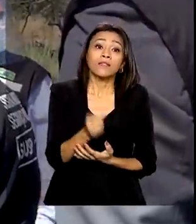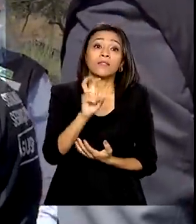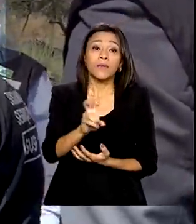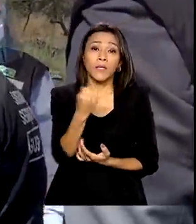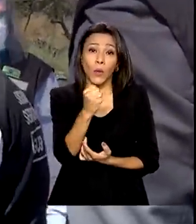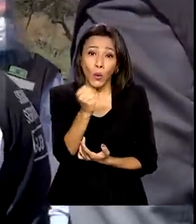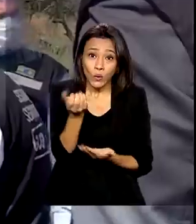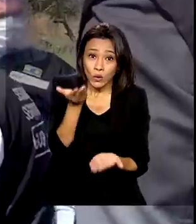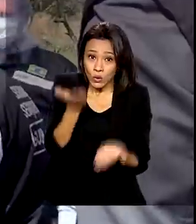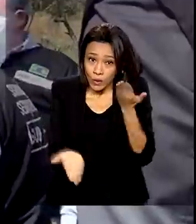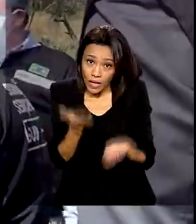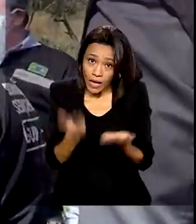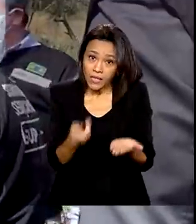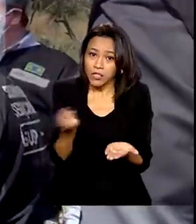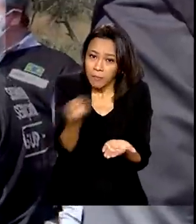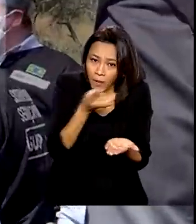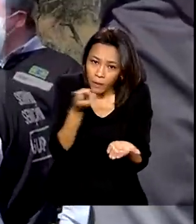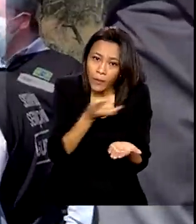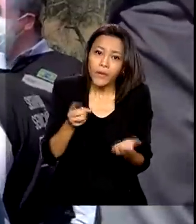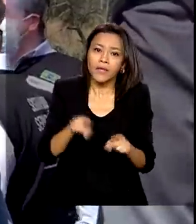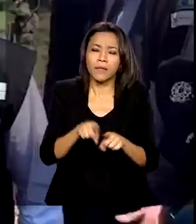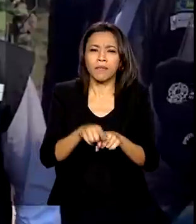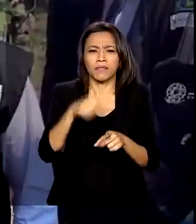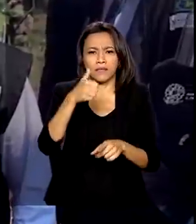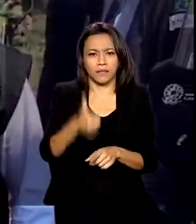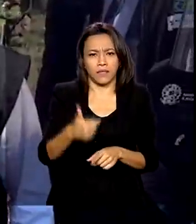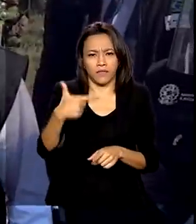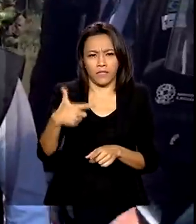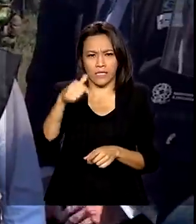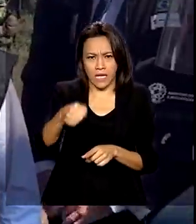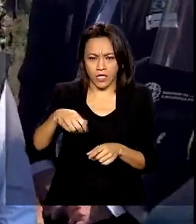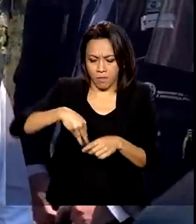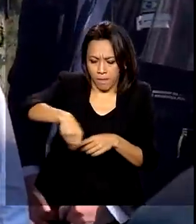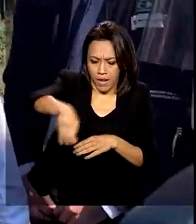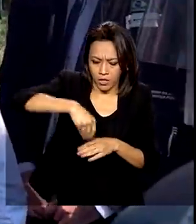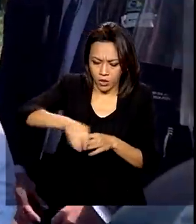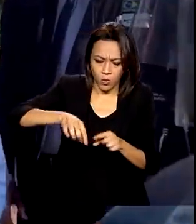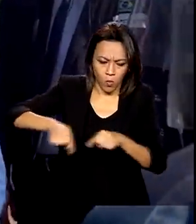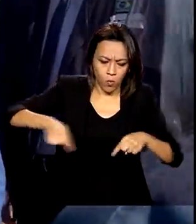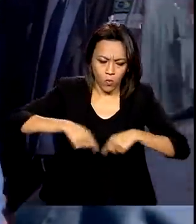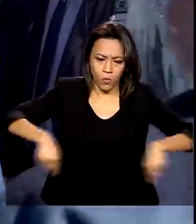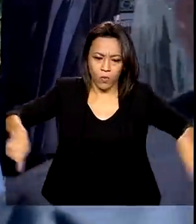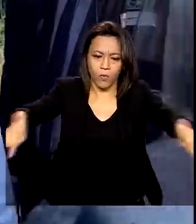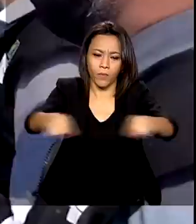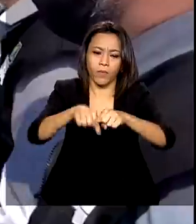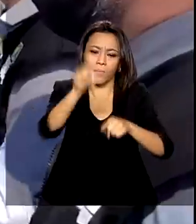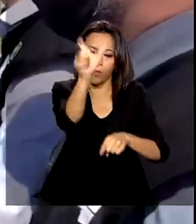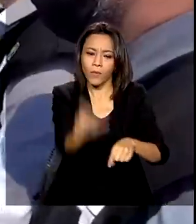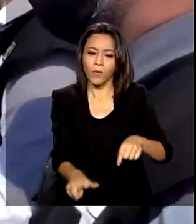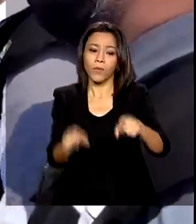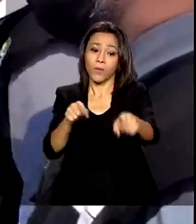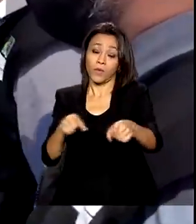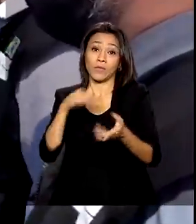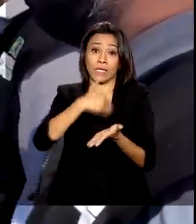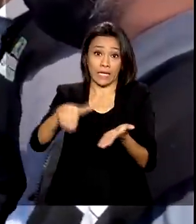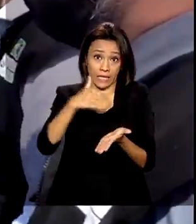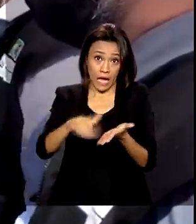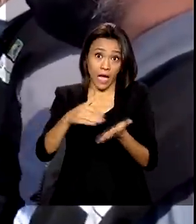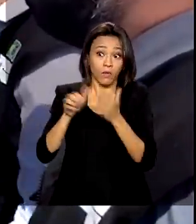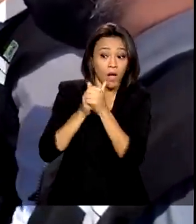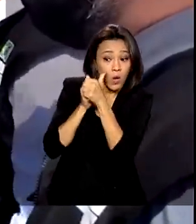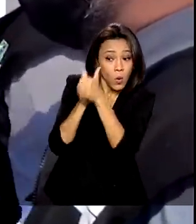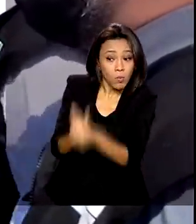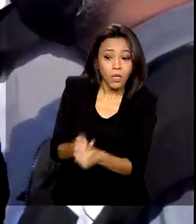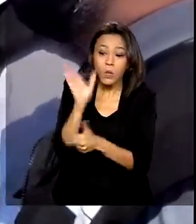e 127 hectares de plantio. O ministro da Justiça e Segurança Pública, André Mendonça, acompanhou de perto os trabalhos